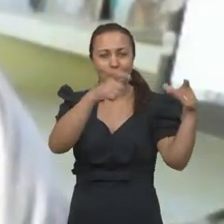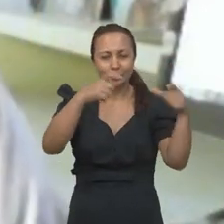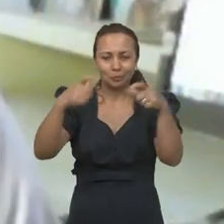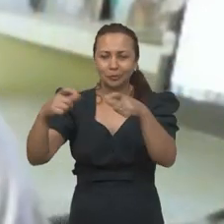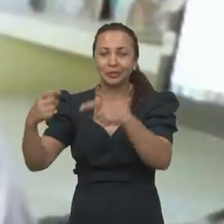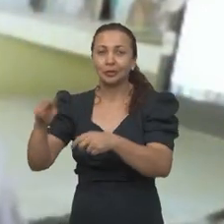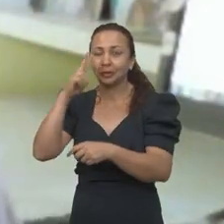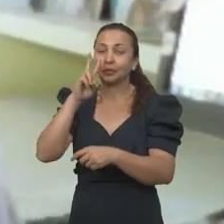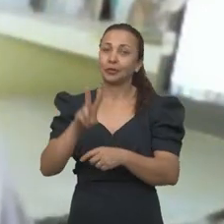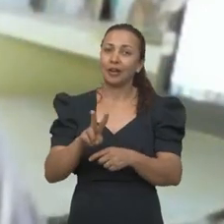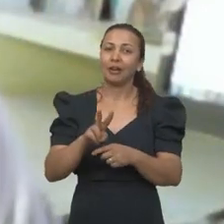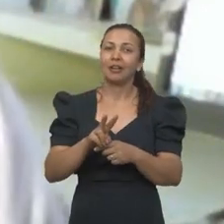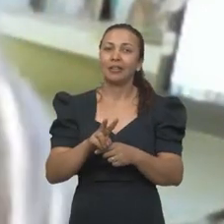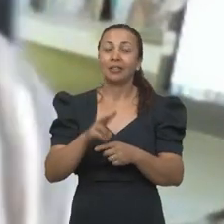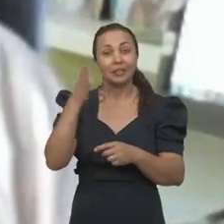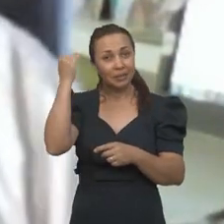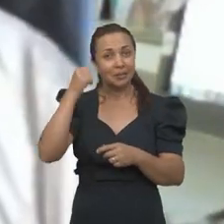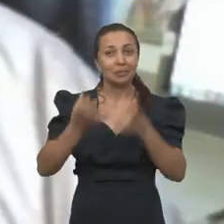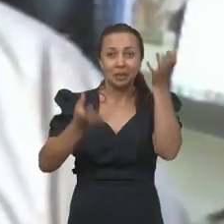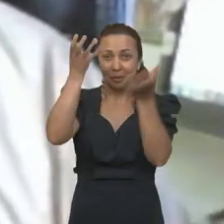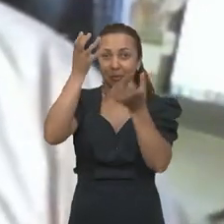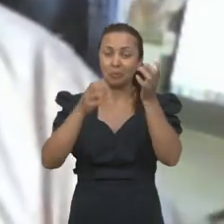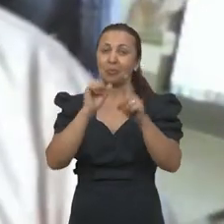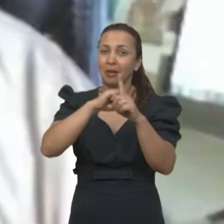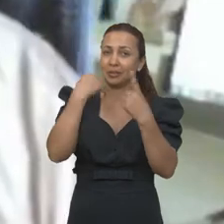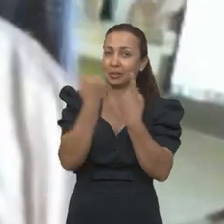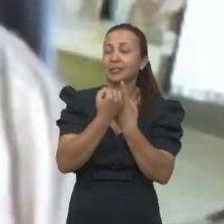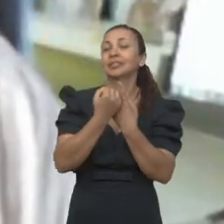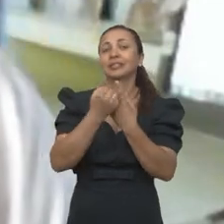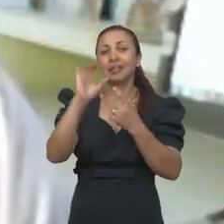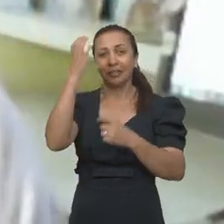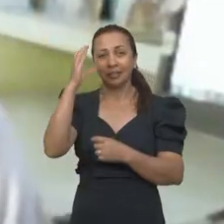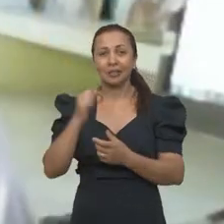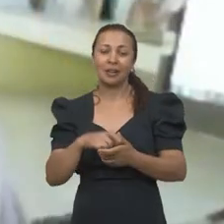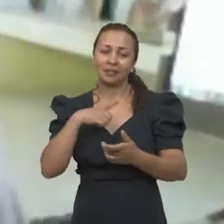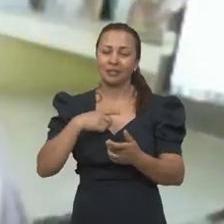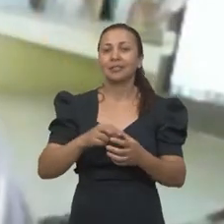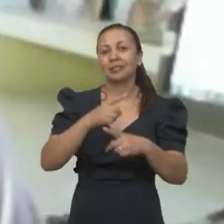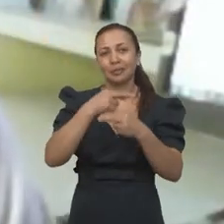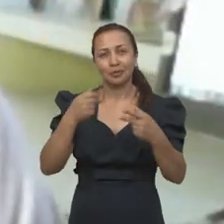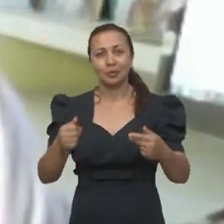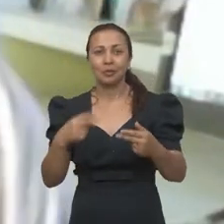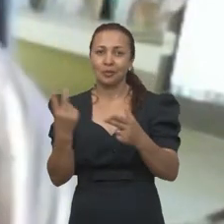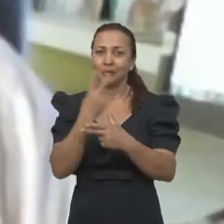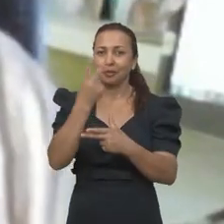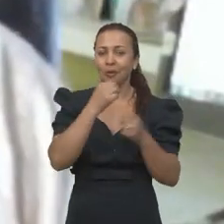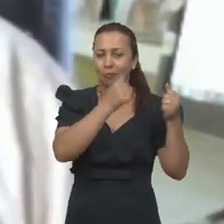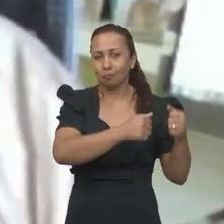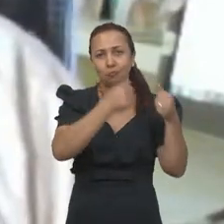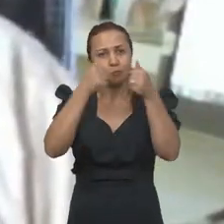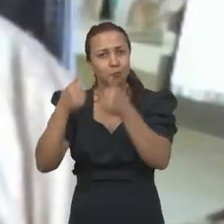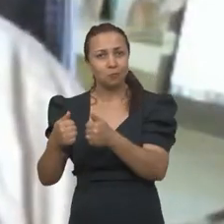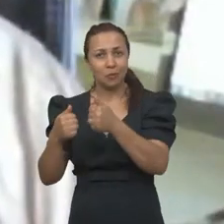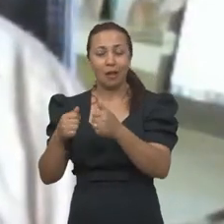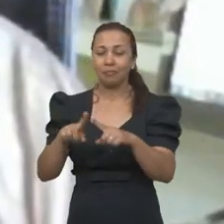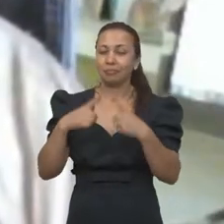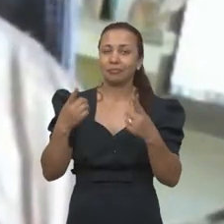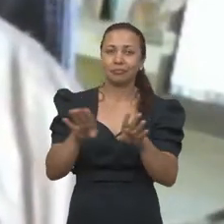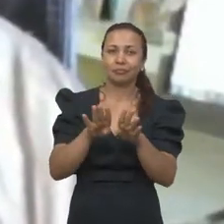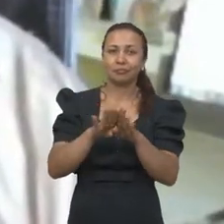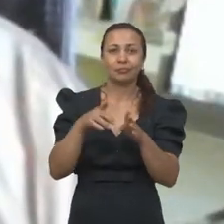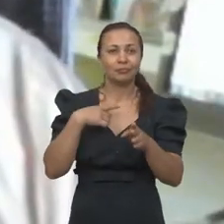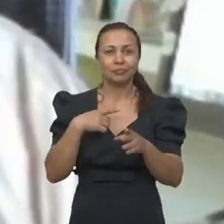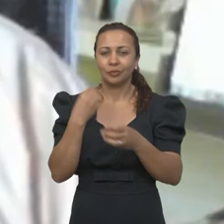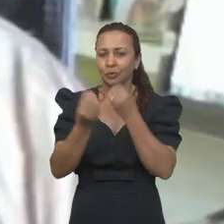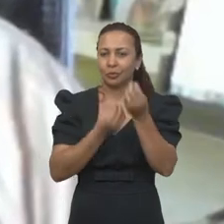sabemos, a economia, ela é uma ciência social e que tem a questão de valores, de posição. E aí, além disso,